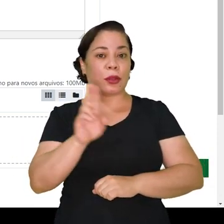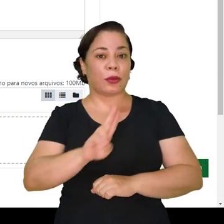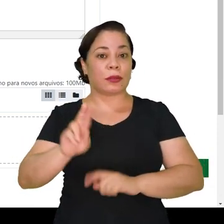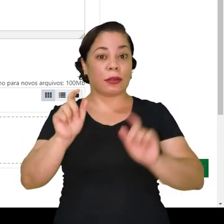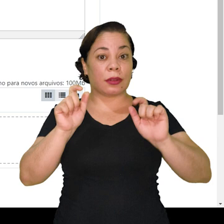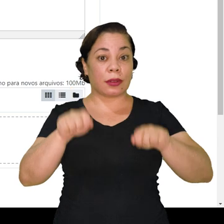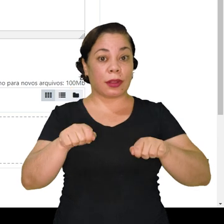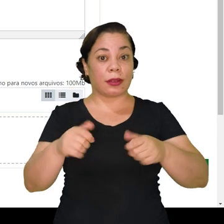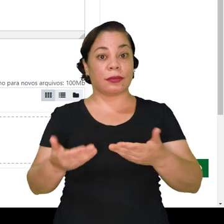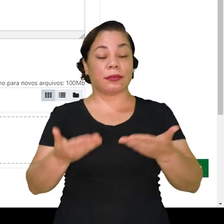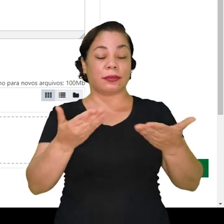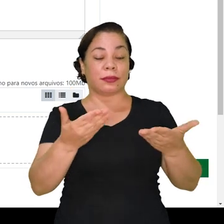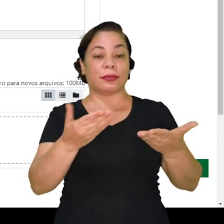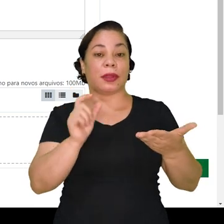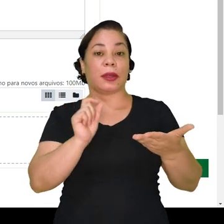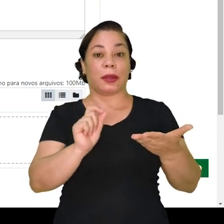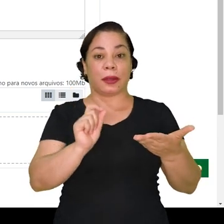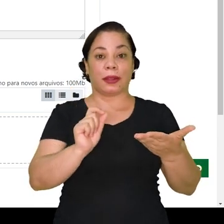são essas aqui,